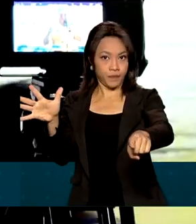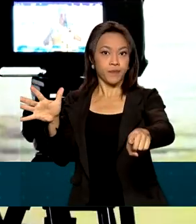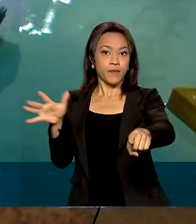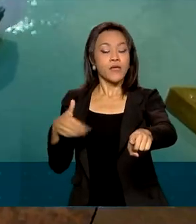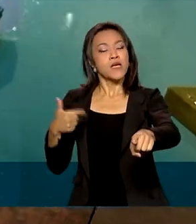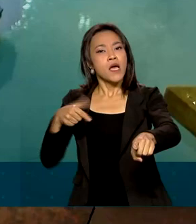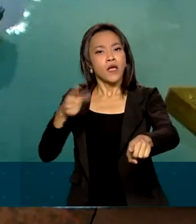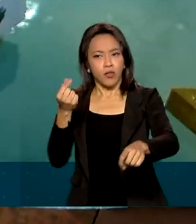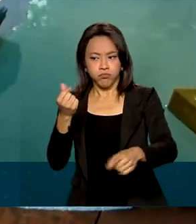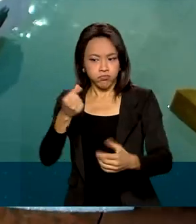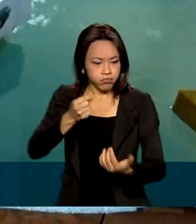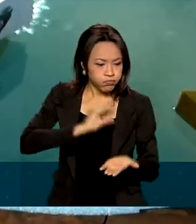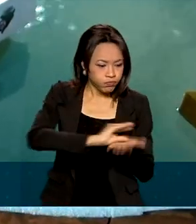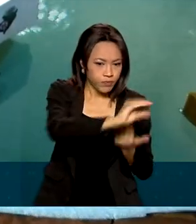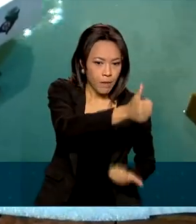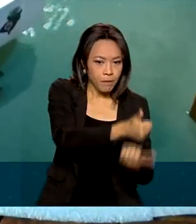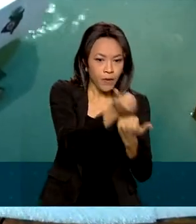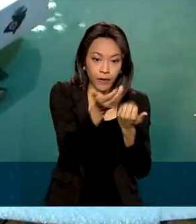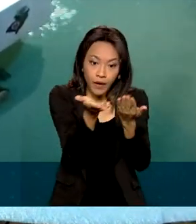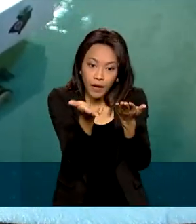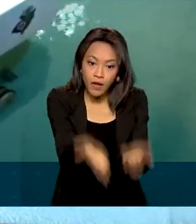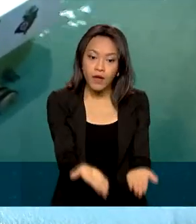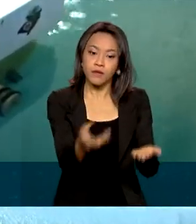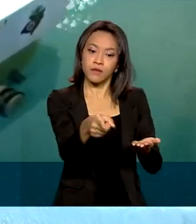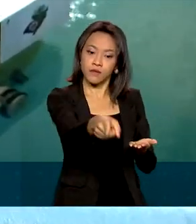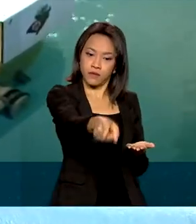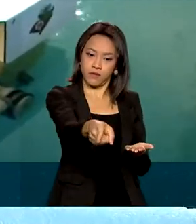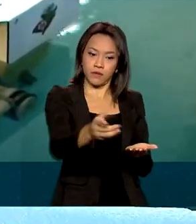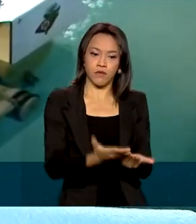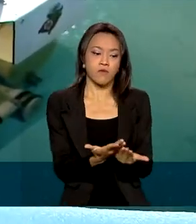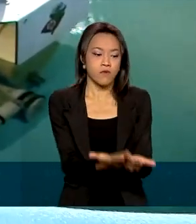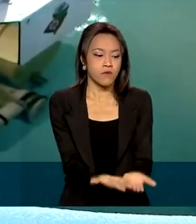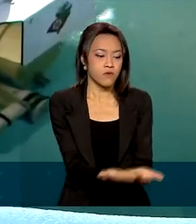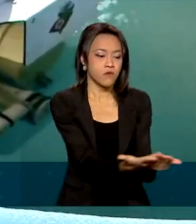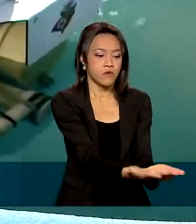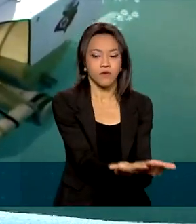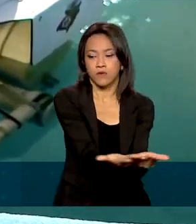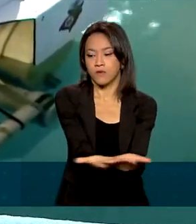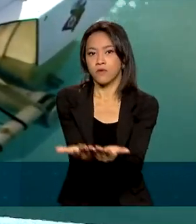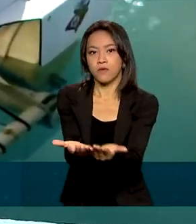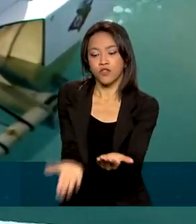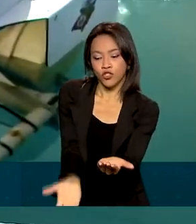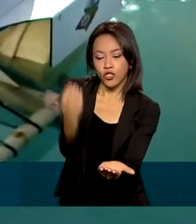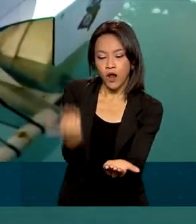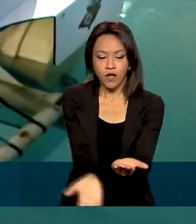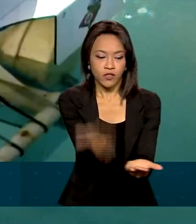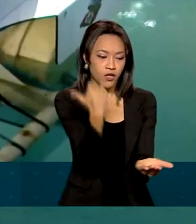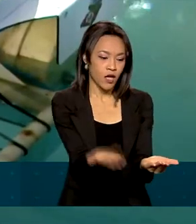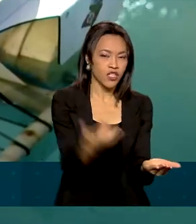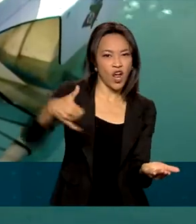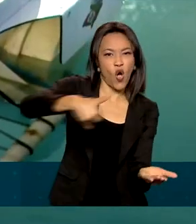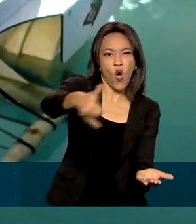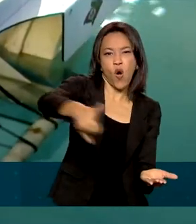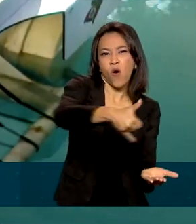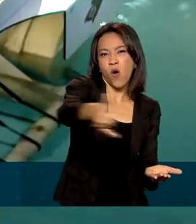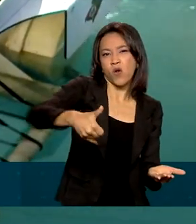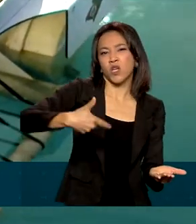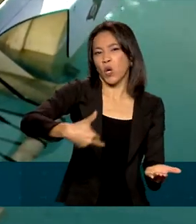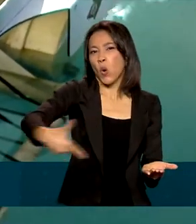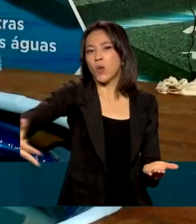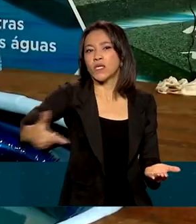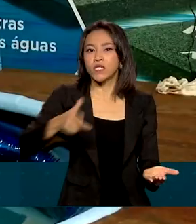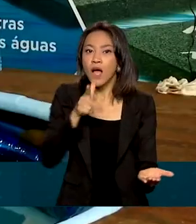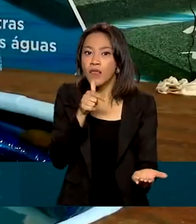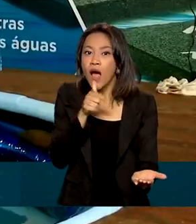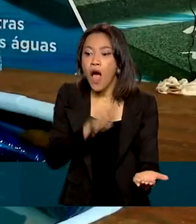projetos como esta balsa elétrica, que tem a capacidade de retirar óleos e outras substâncias orgânicas da